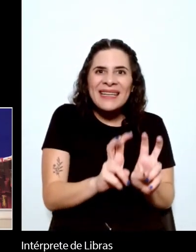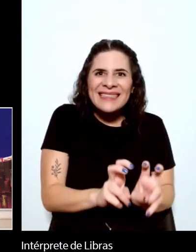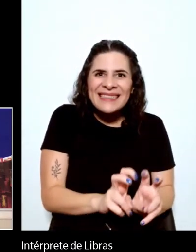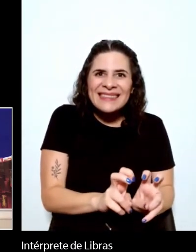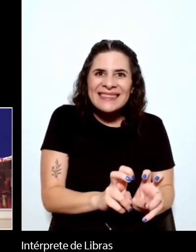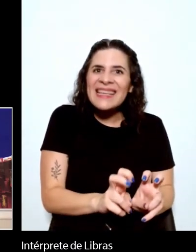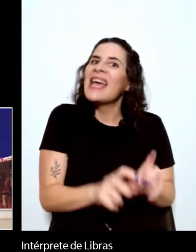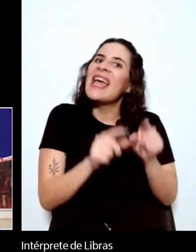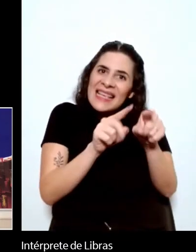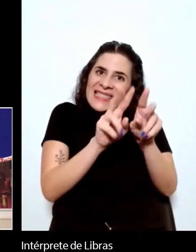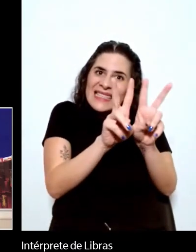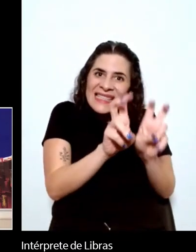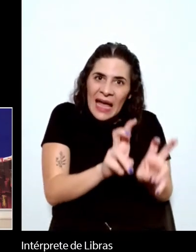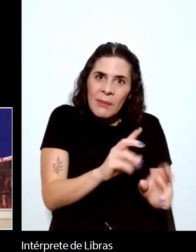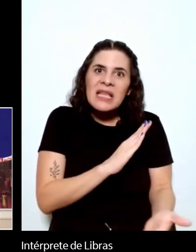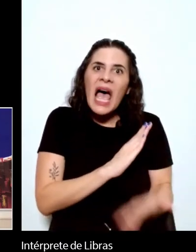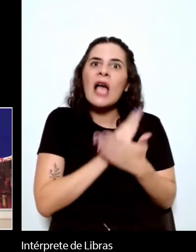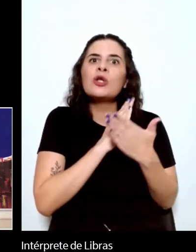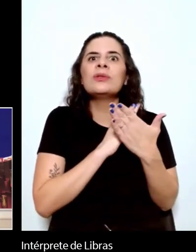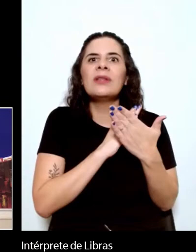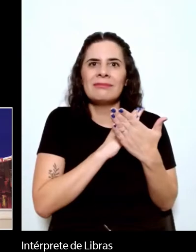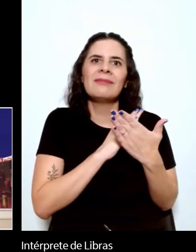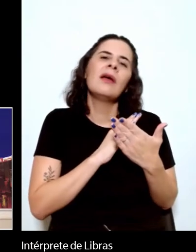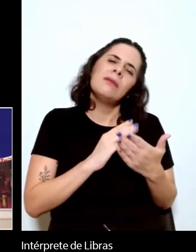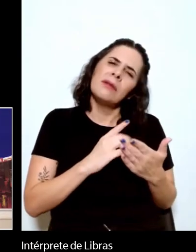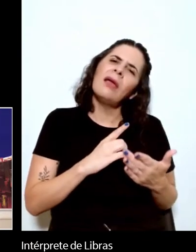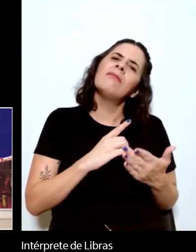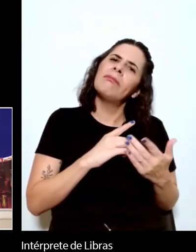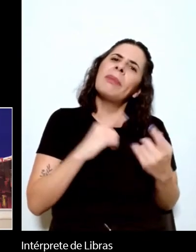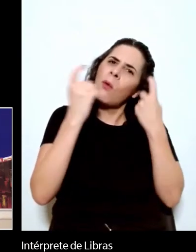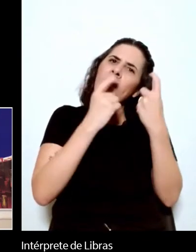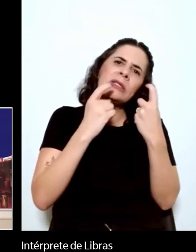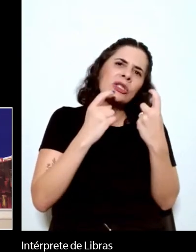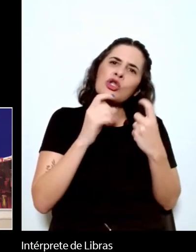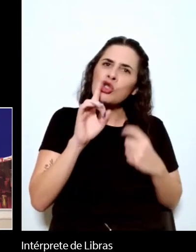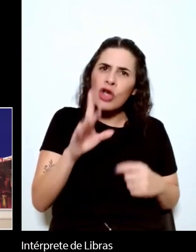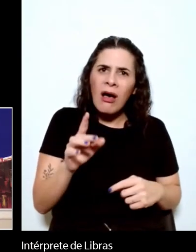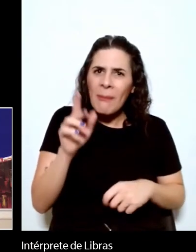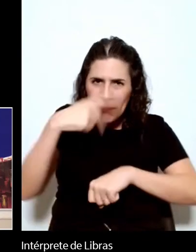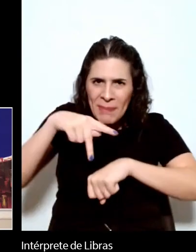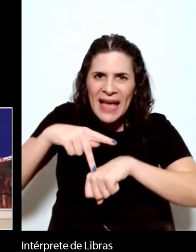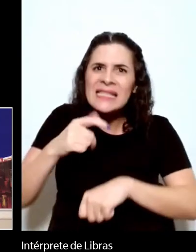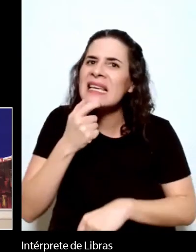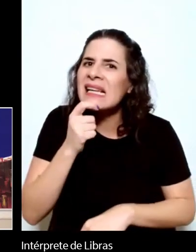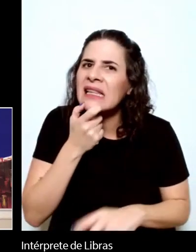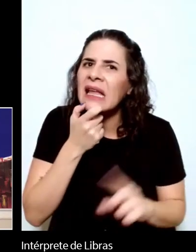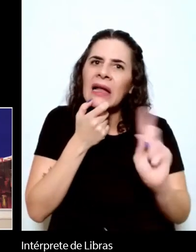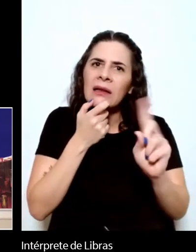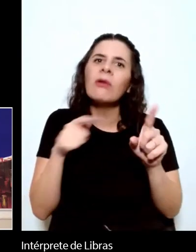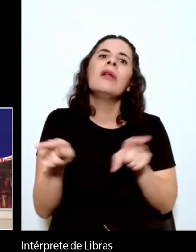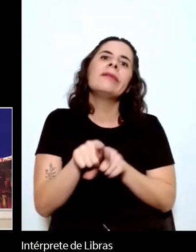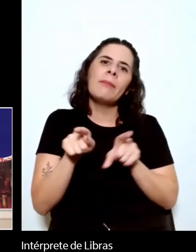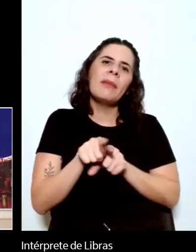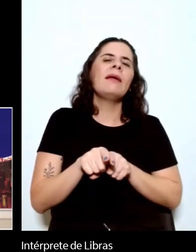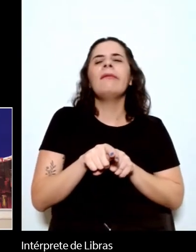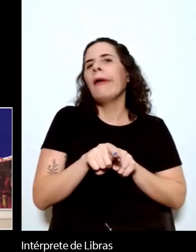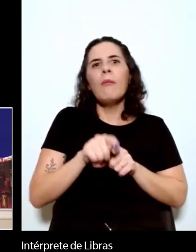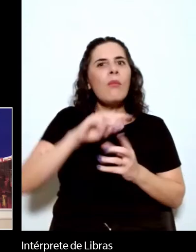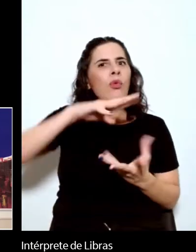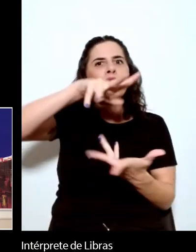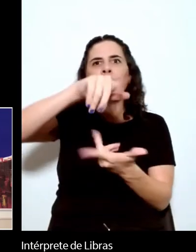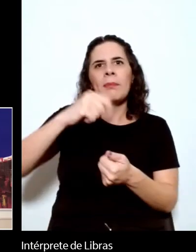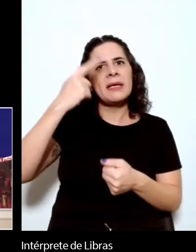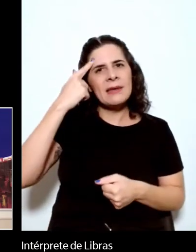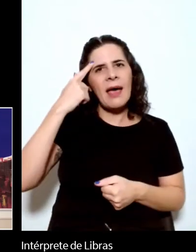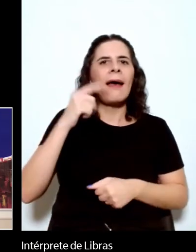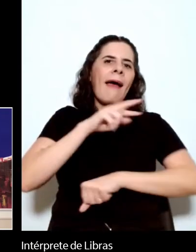muito importantes hoje em dia, não apenas na Inglaterra, Ana Cláudia, mas no mundo inteiro, preocupações diferentes a questões étnicas, a questões da